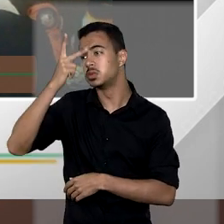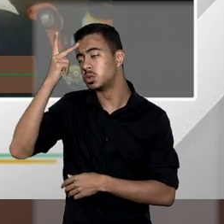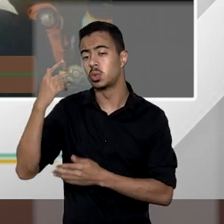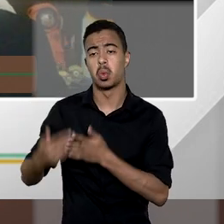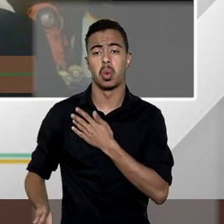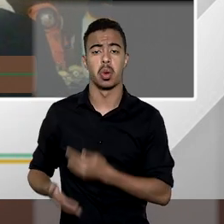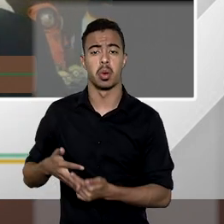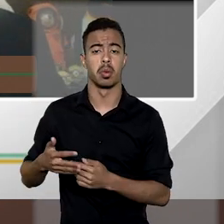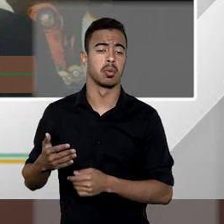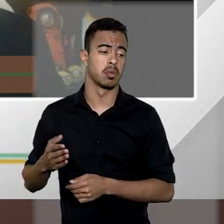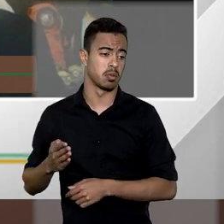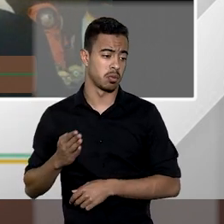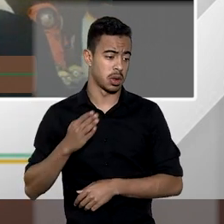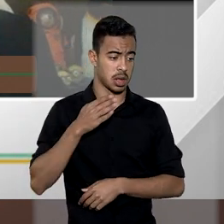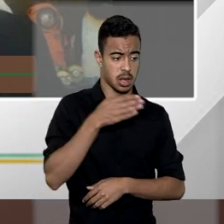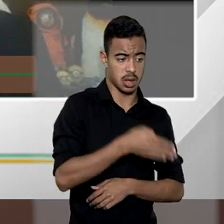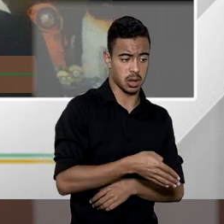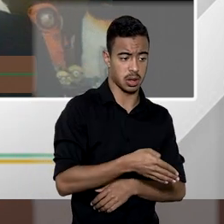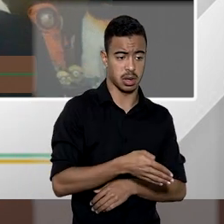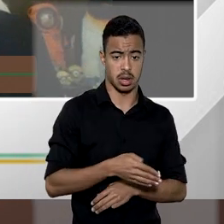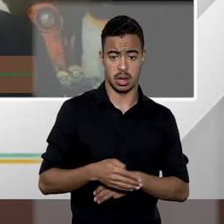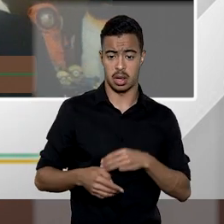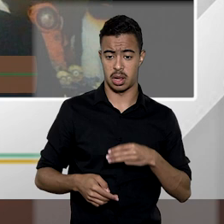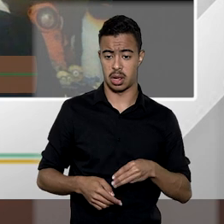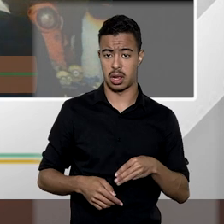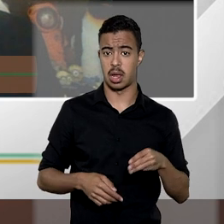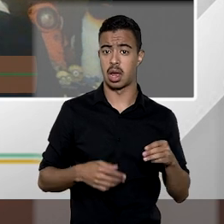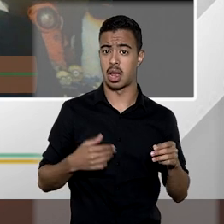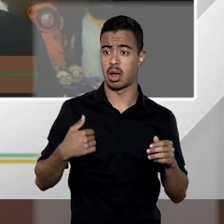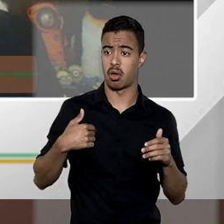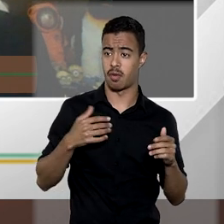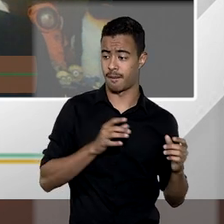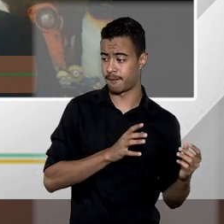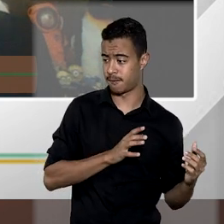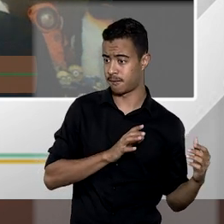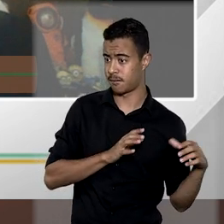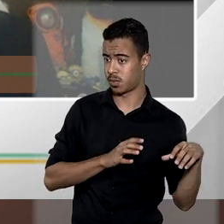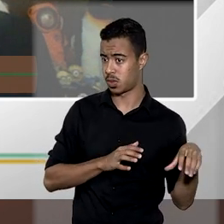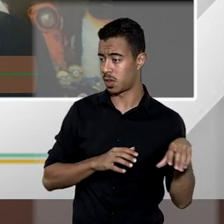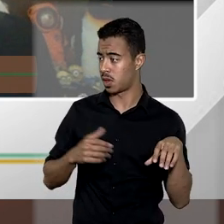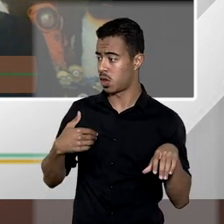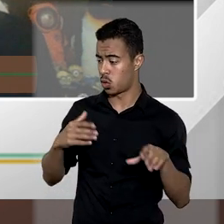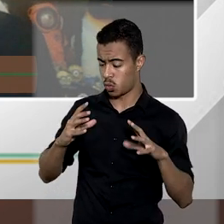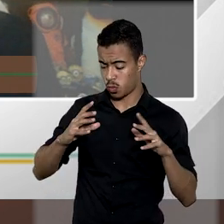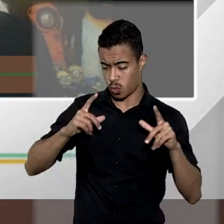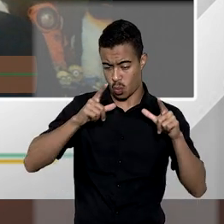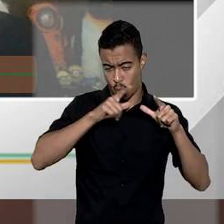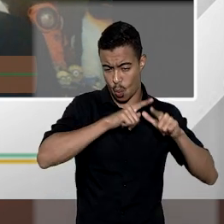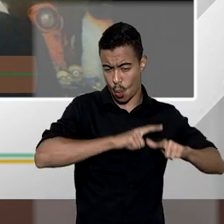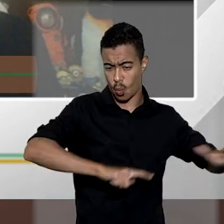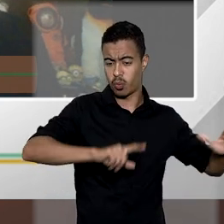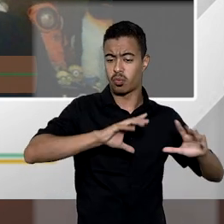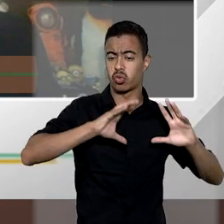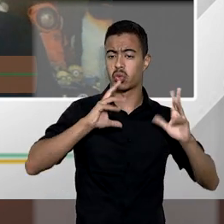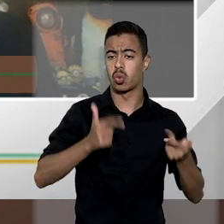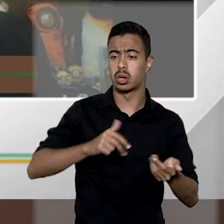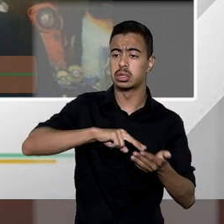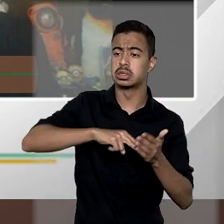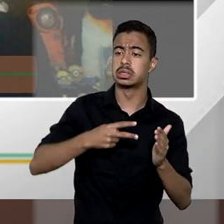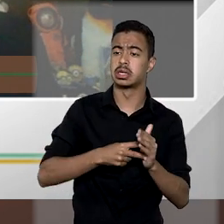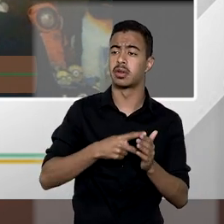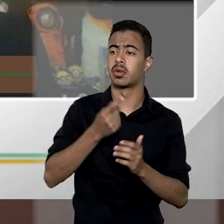qualquer ou seja o terceiro um estado expropriante você esvazia totalmente a